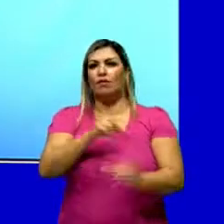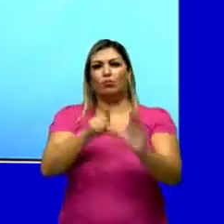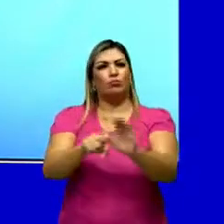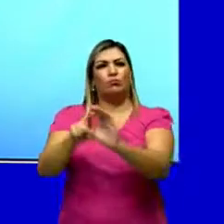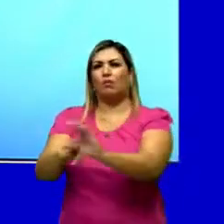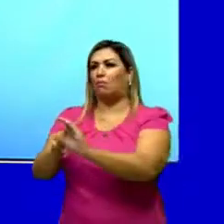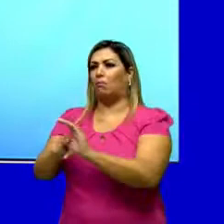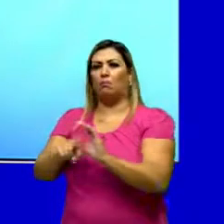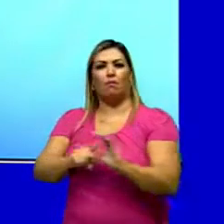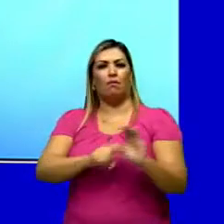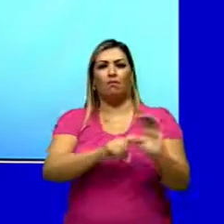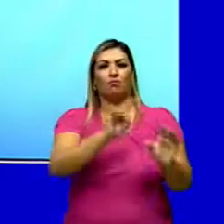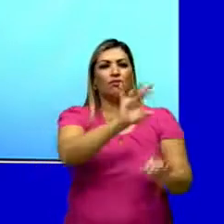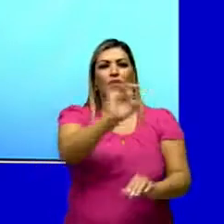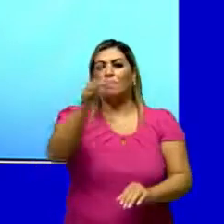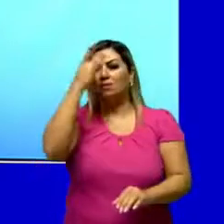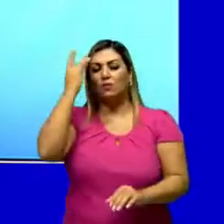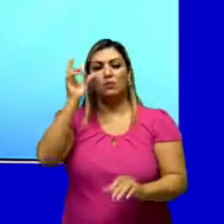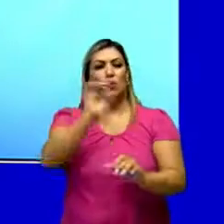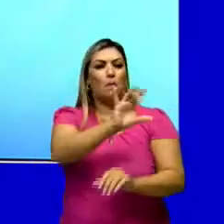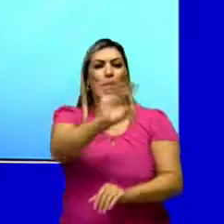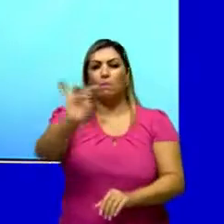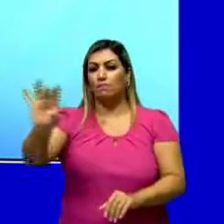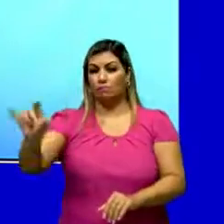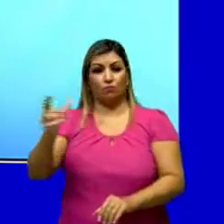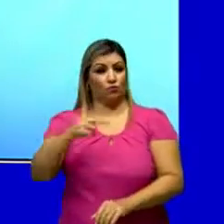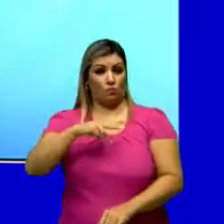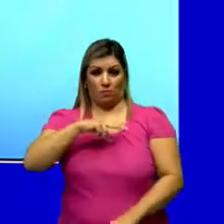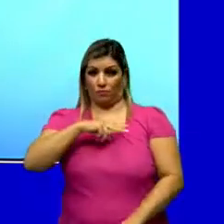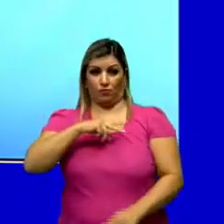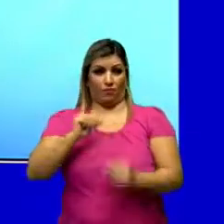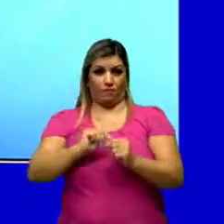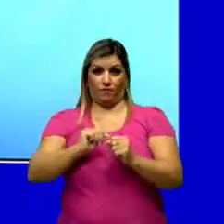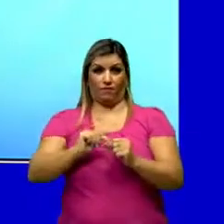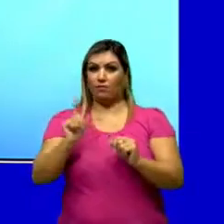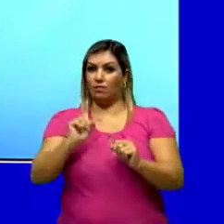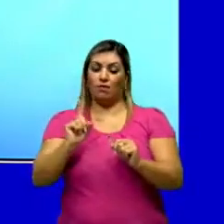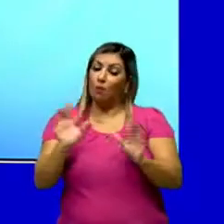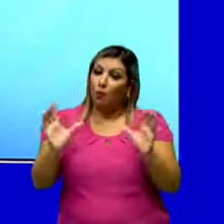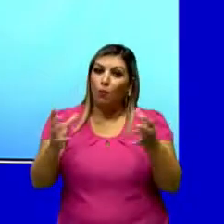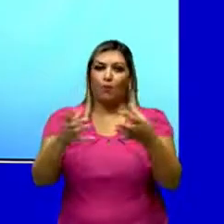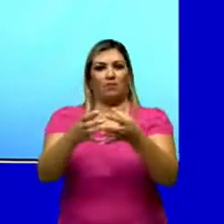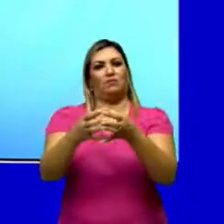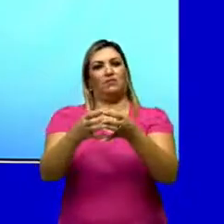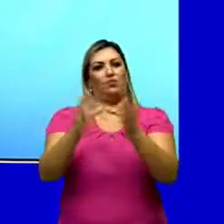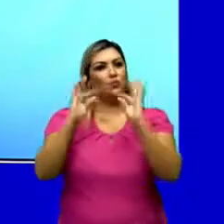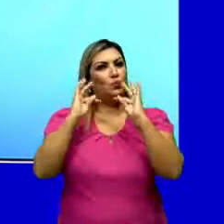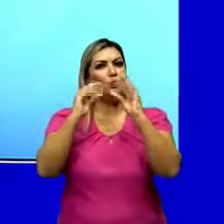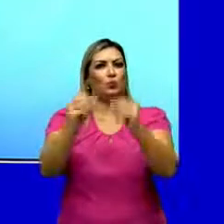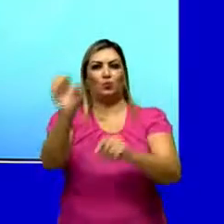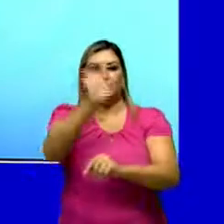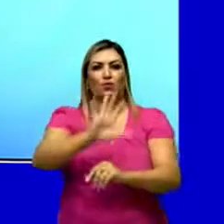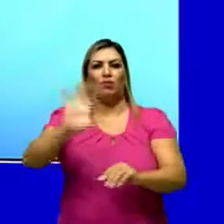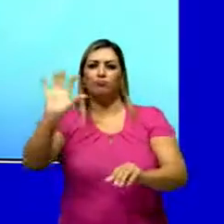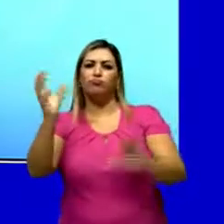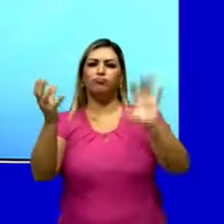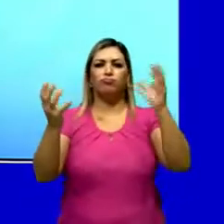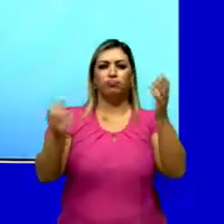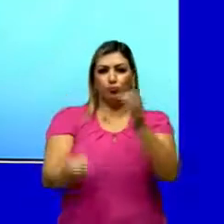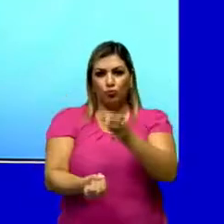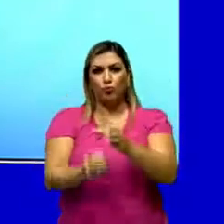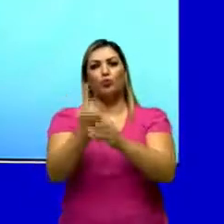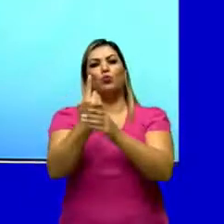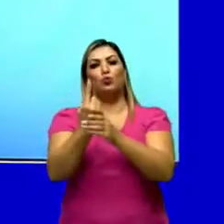do que cada pessoa faz individualmente. É um coletivo, né? São os fenômenos que vão